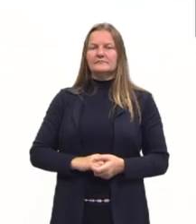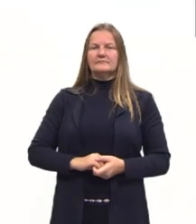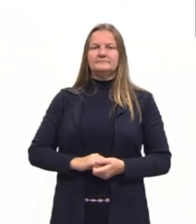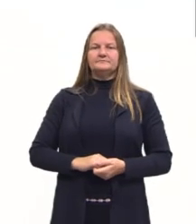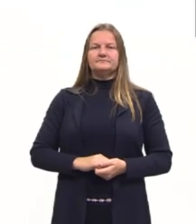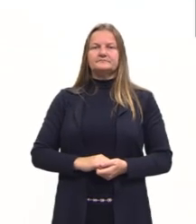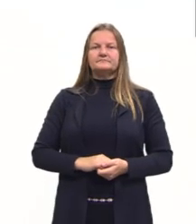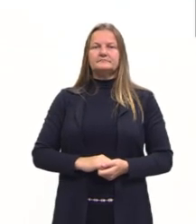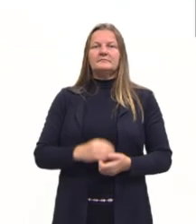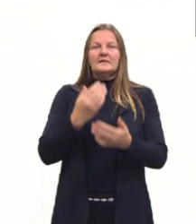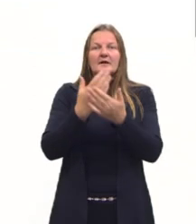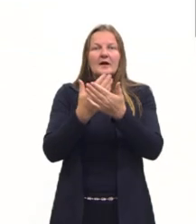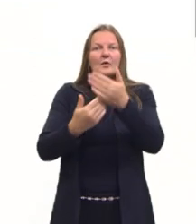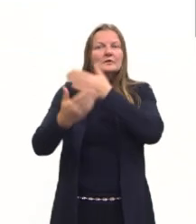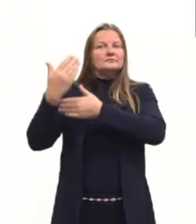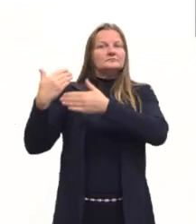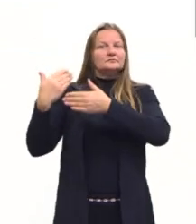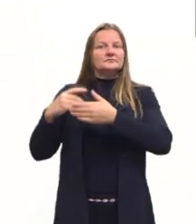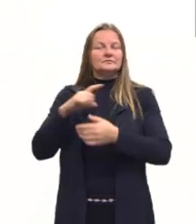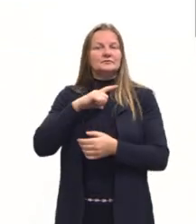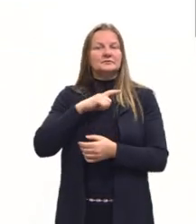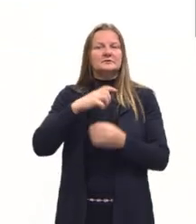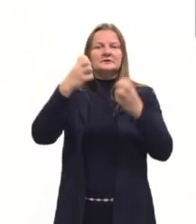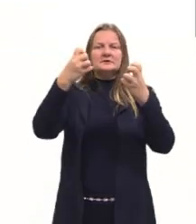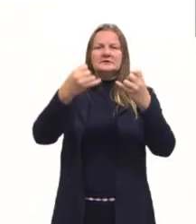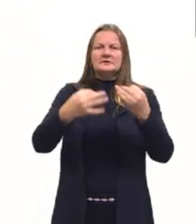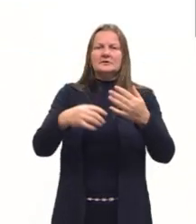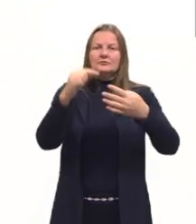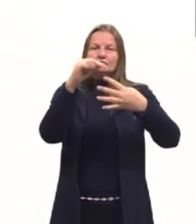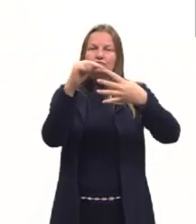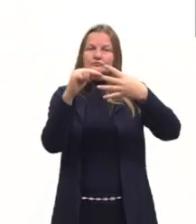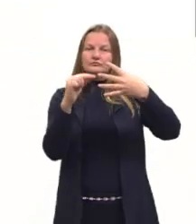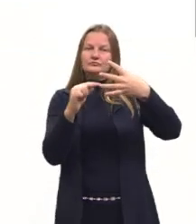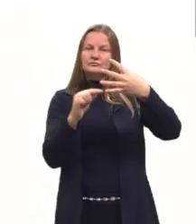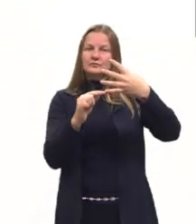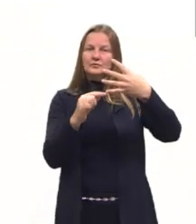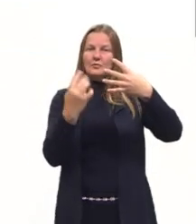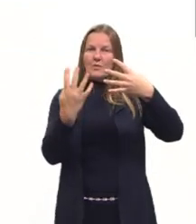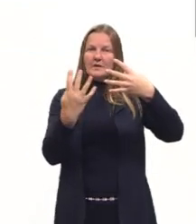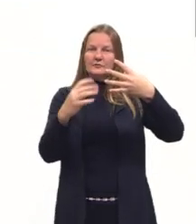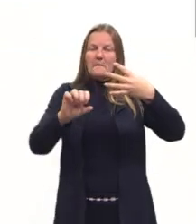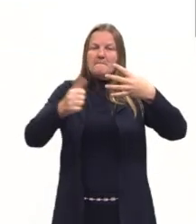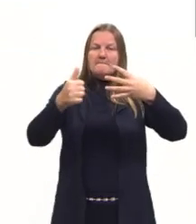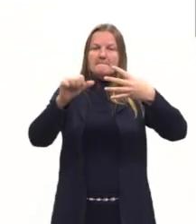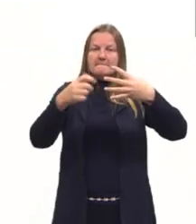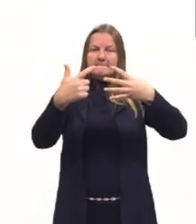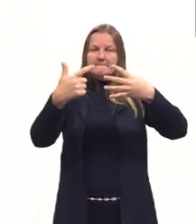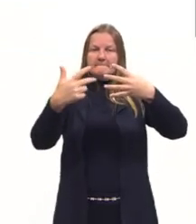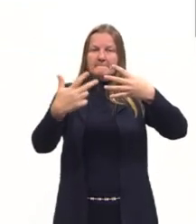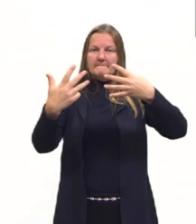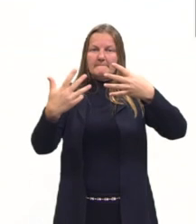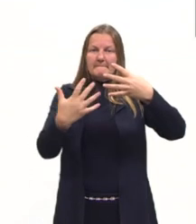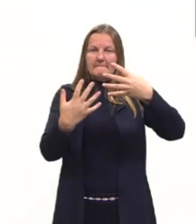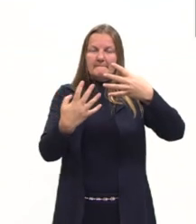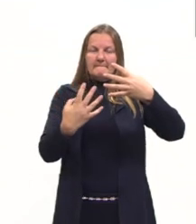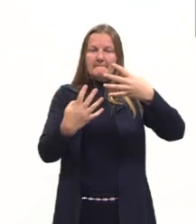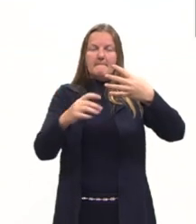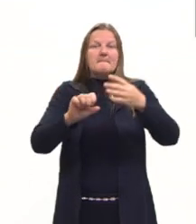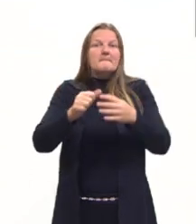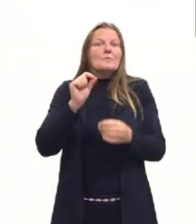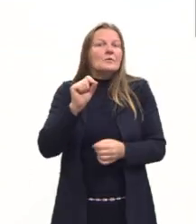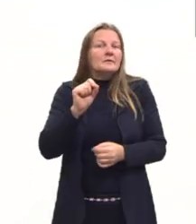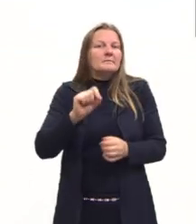Na aula anterior, a gente falou sobre as nossas quatro primeiras competências. lembrando que,